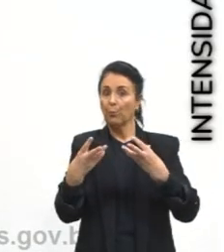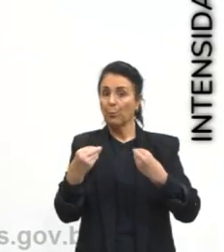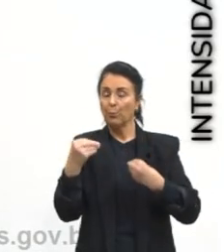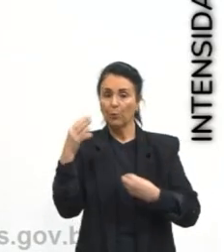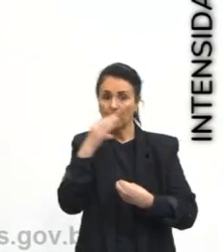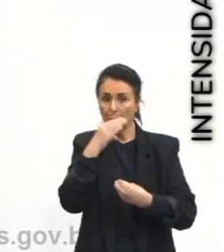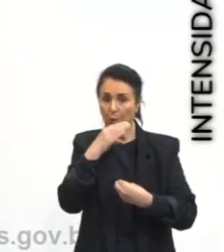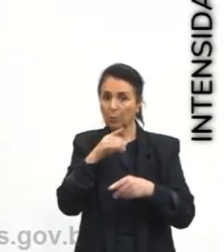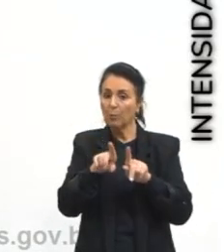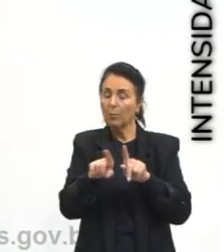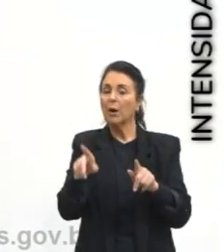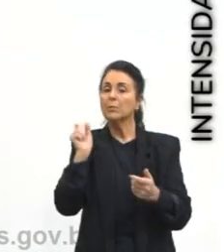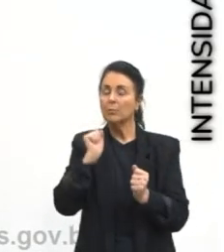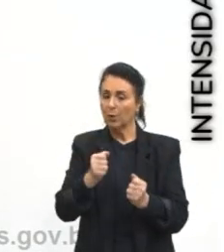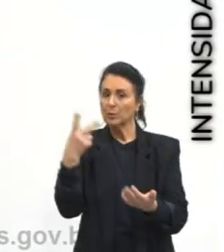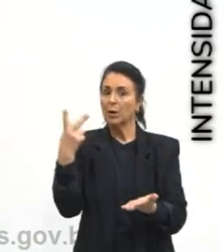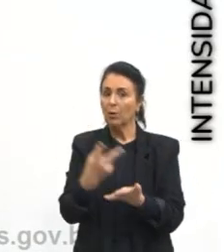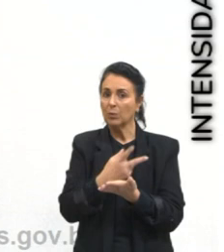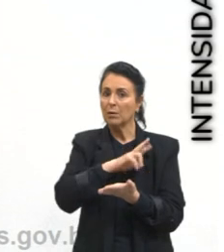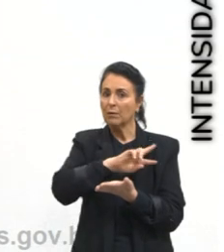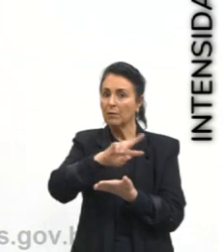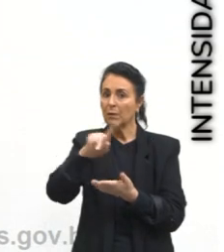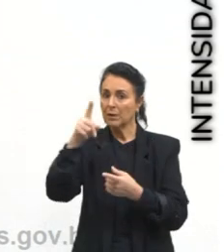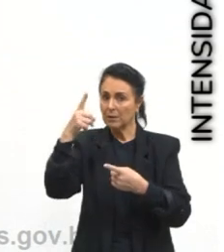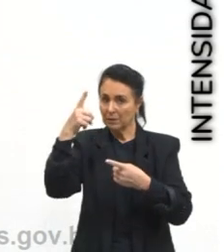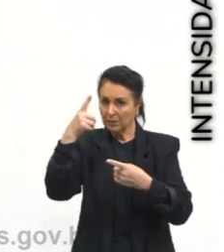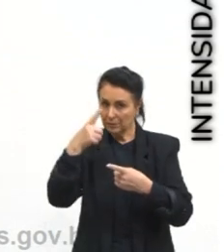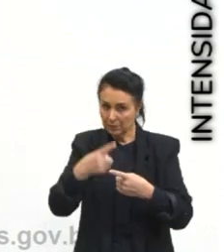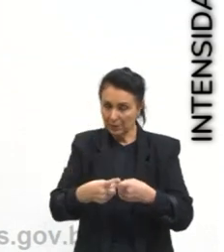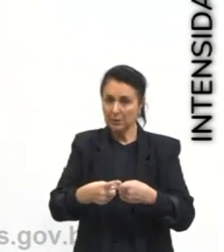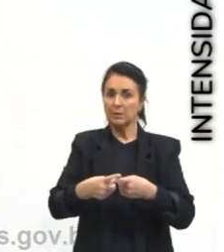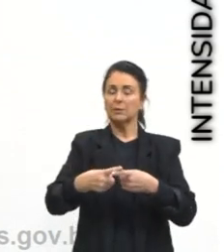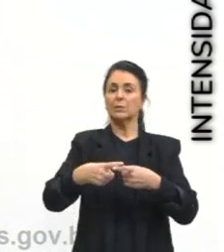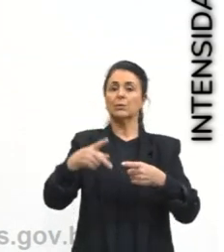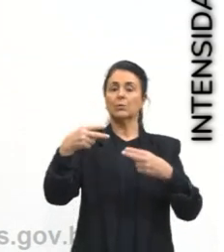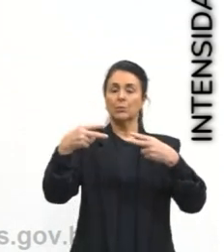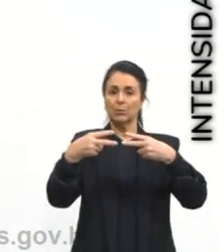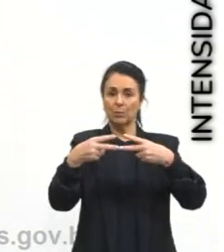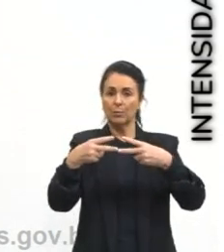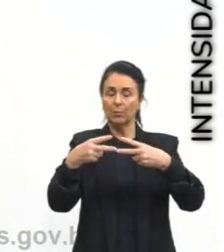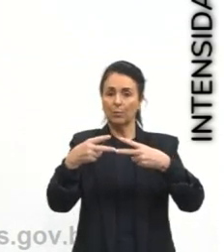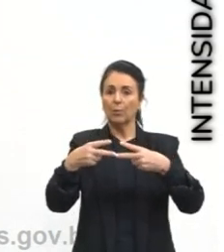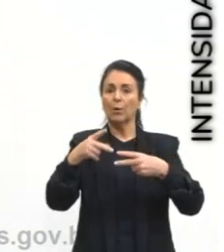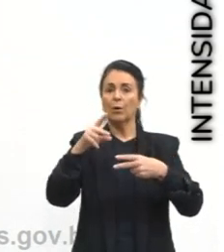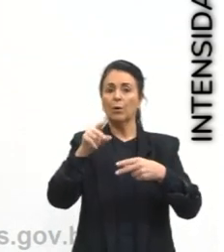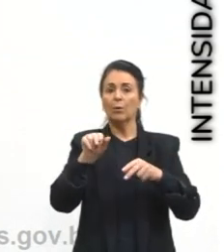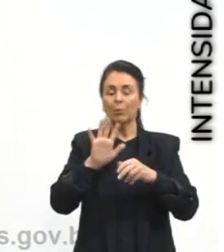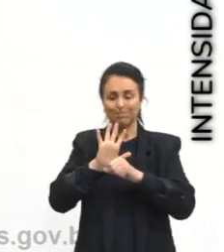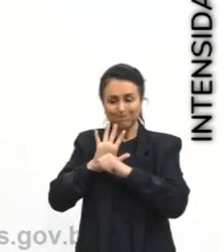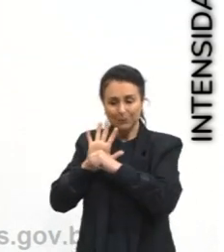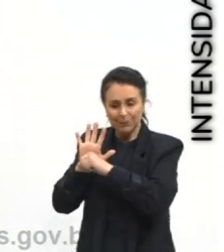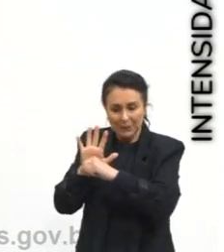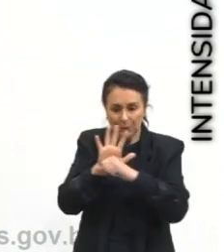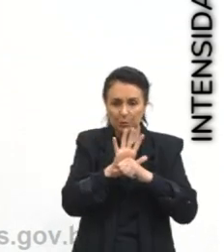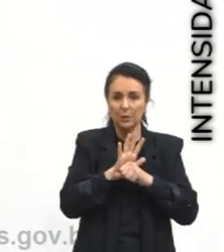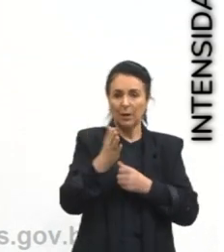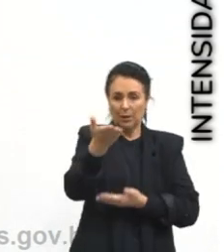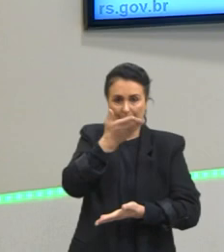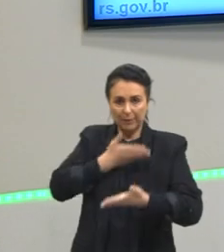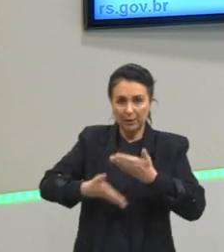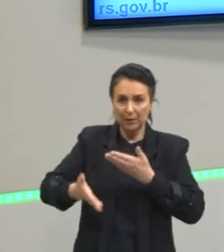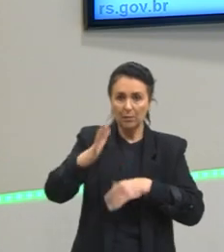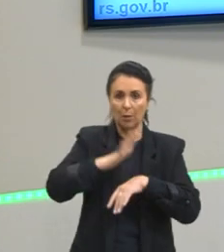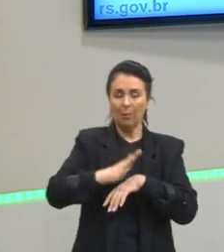mas ocorre várias vezes. E aí por isso que leva esse nome de dipolo induzido e por isso também que ela é uma interação mais